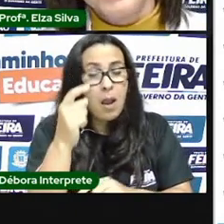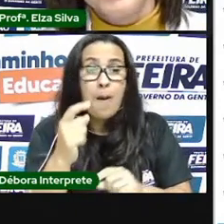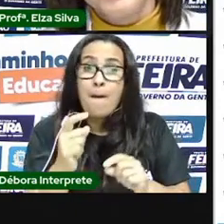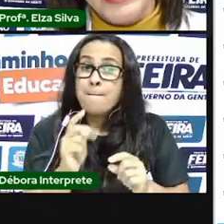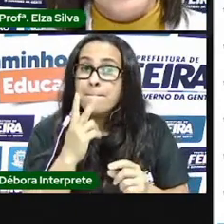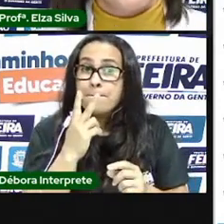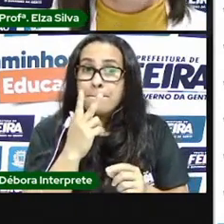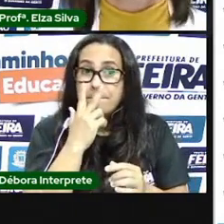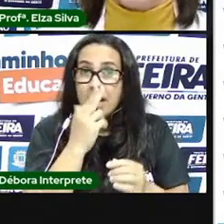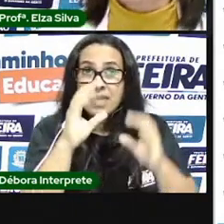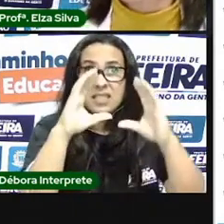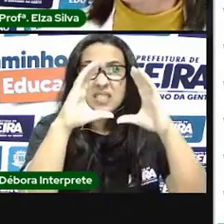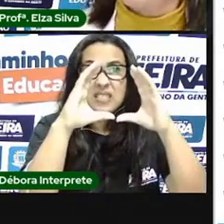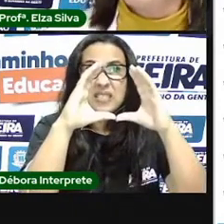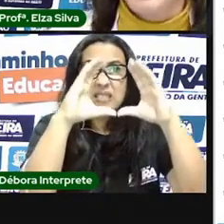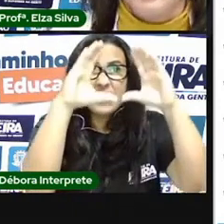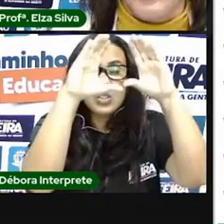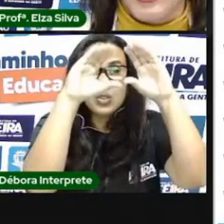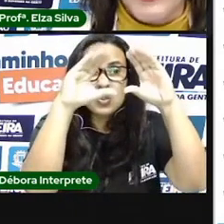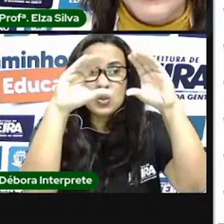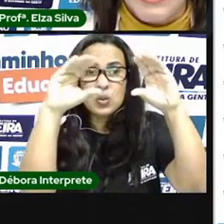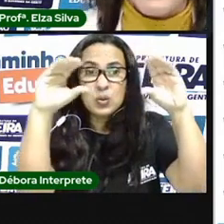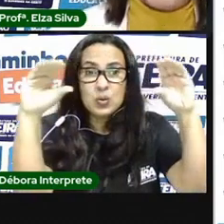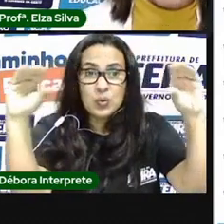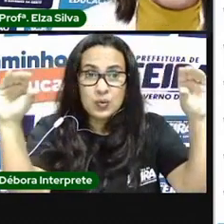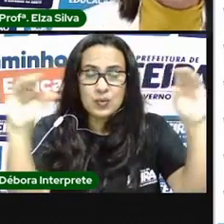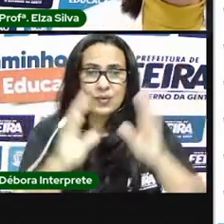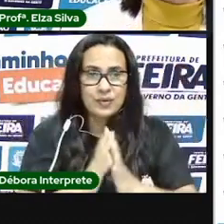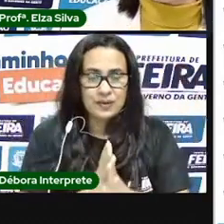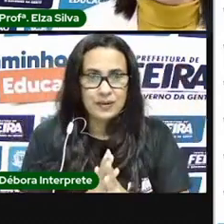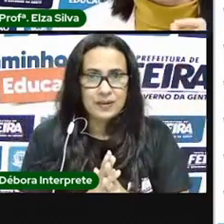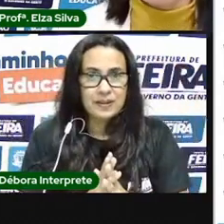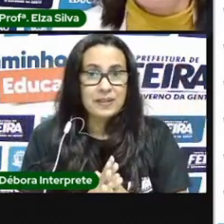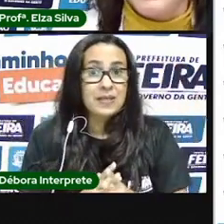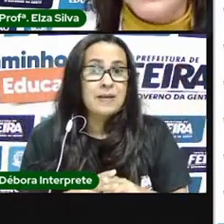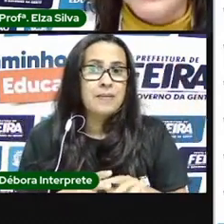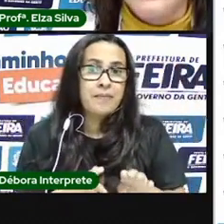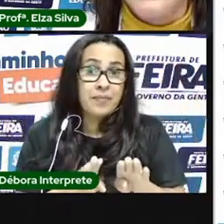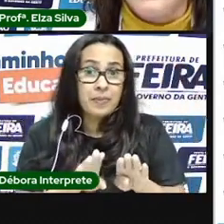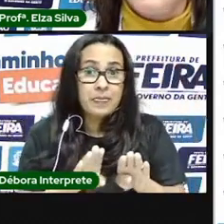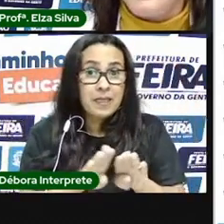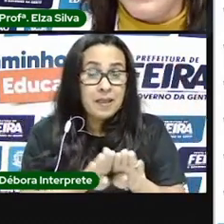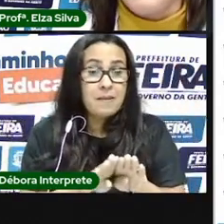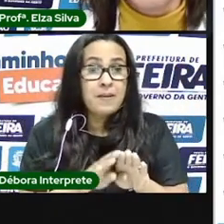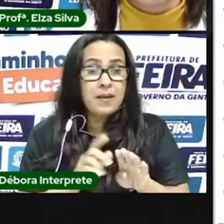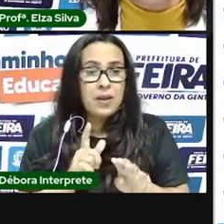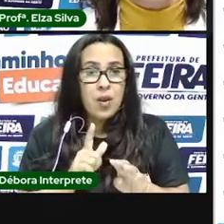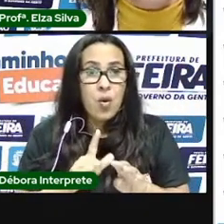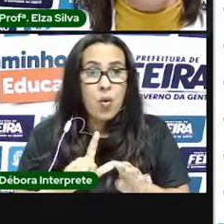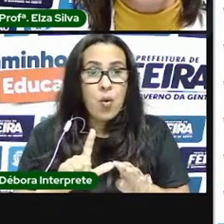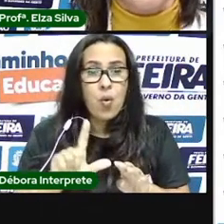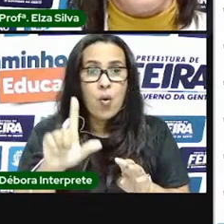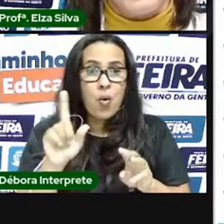e os traços pontiagudos esses traços que tem pontas neles